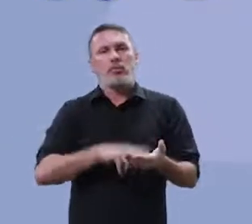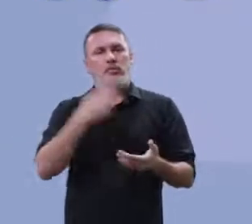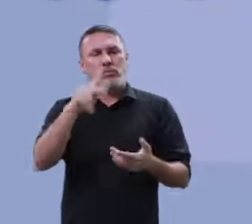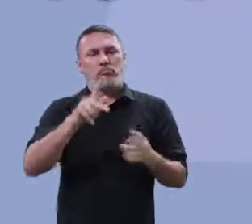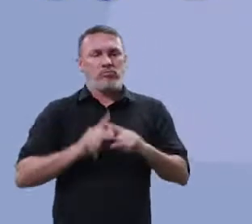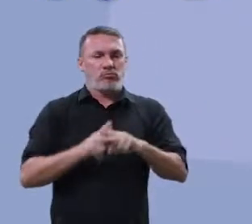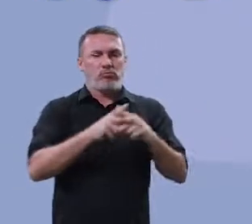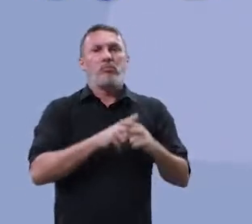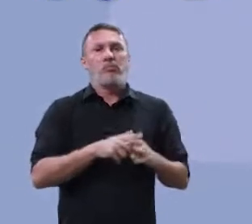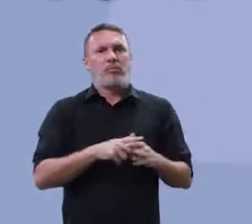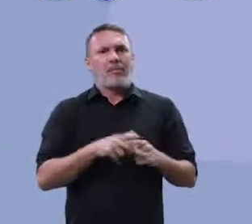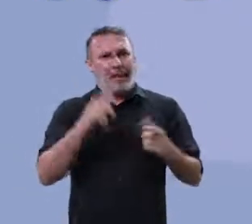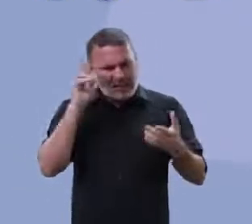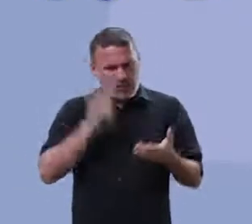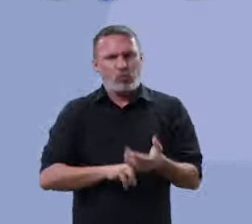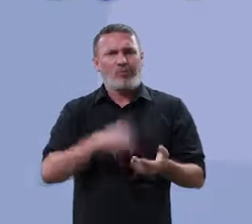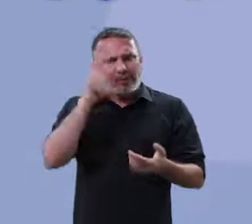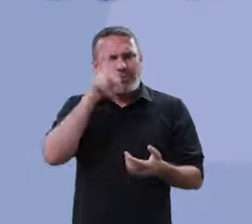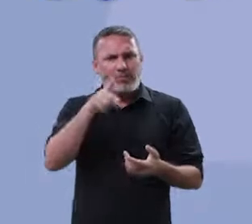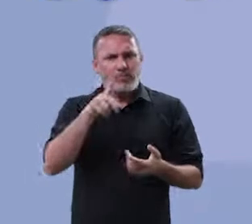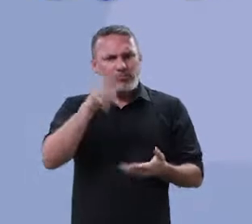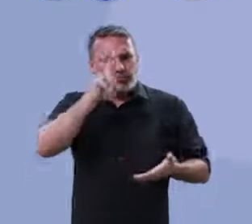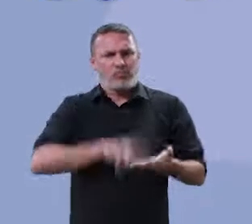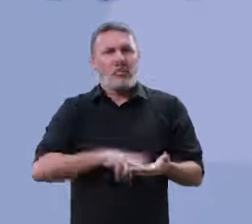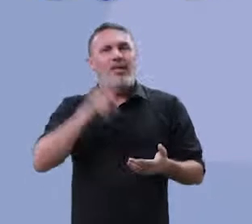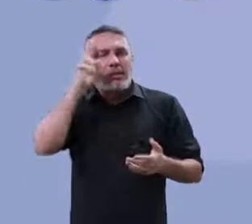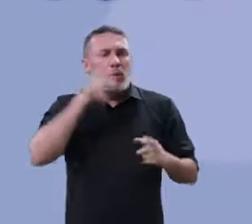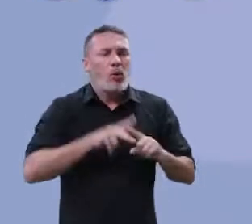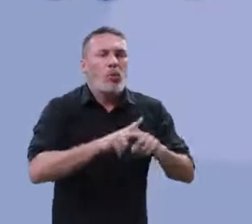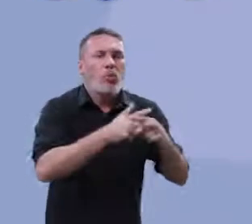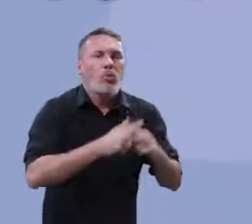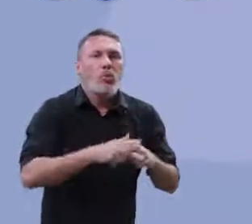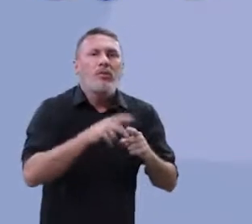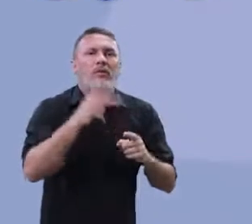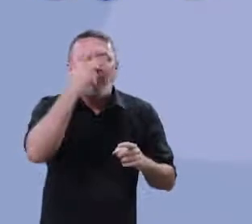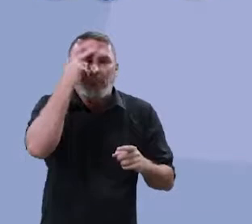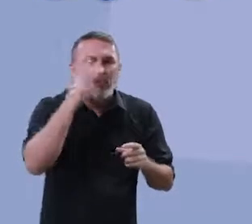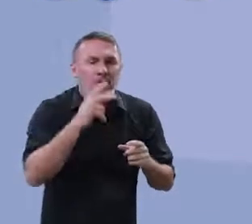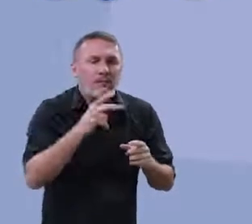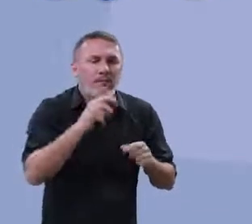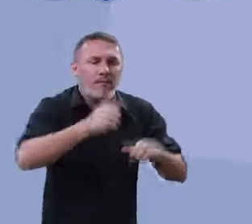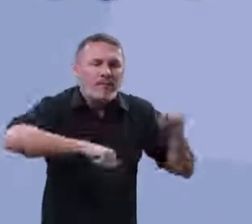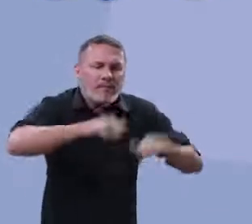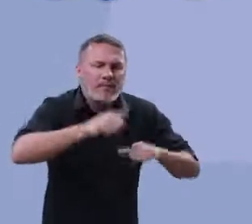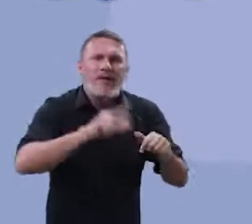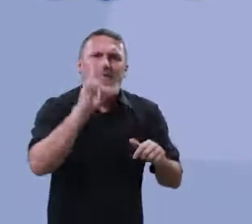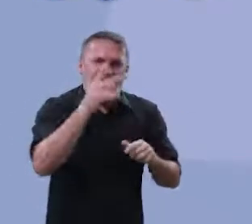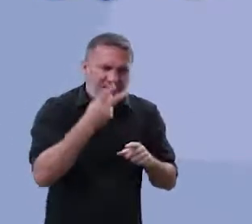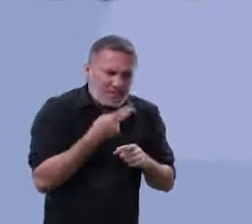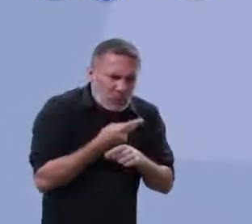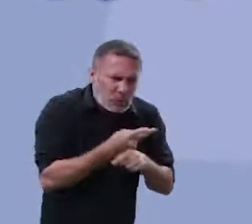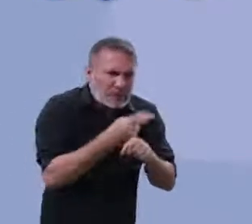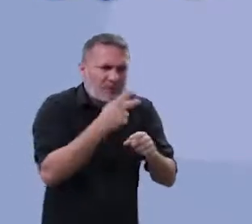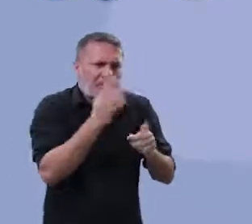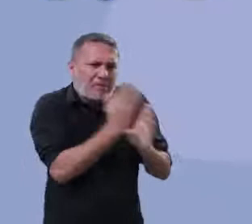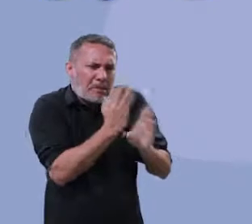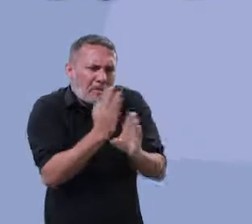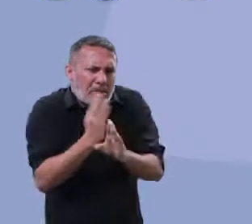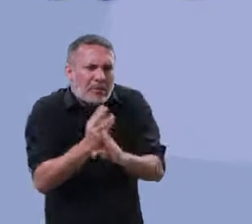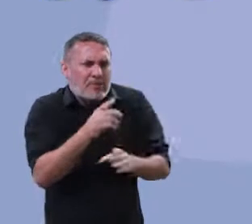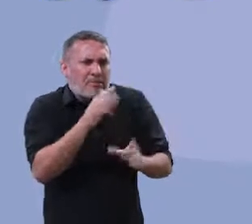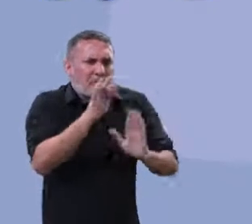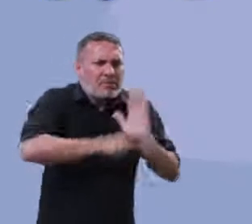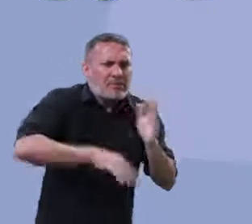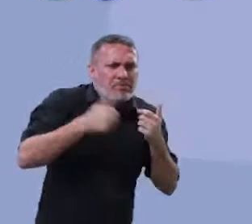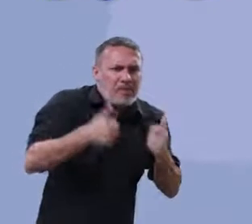de corretor. Isso é legal. Assumir mesmo. Lembra que eu falei com vocês que o corretor vai procurar ali, ó, a sincompetência. Vai procurar ali